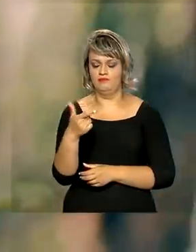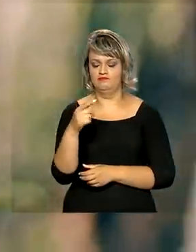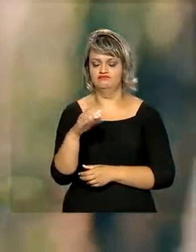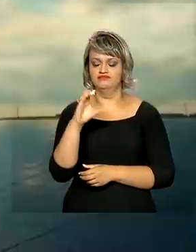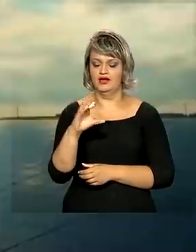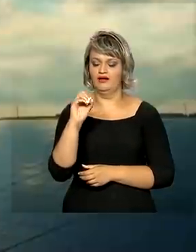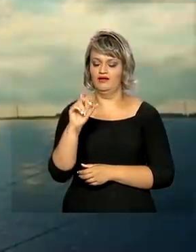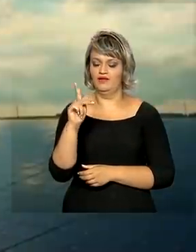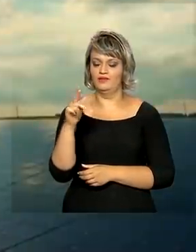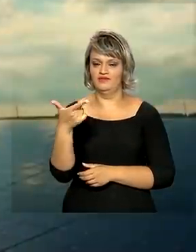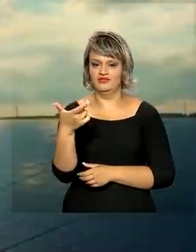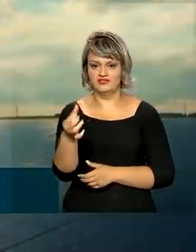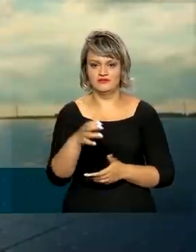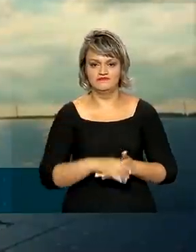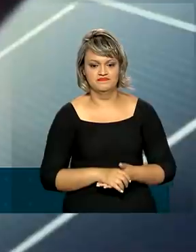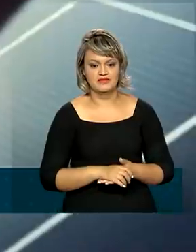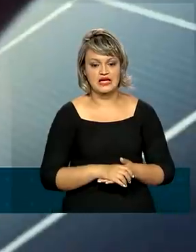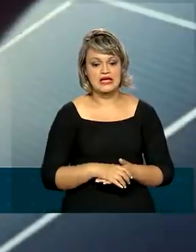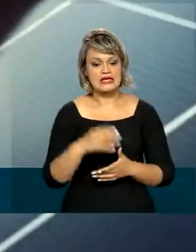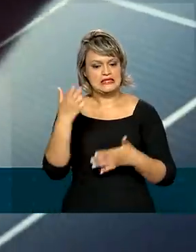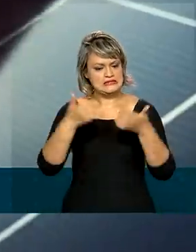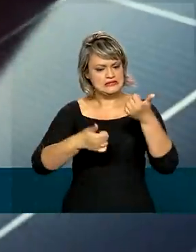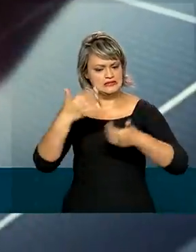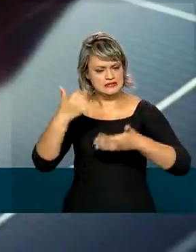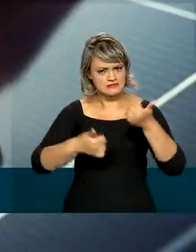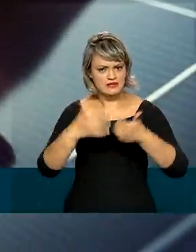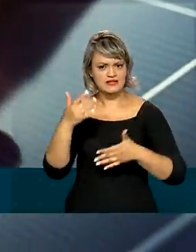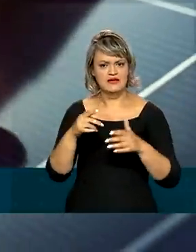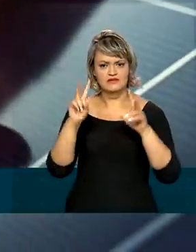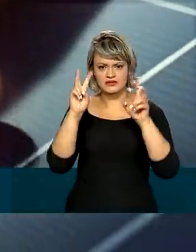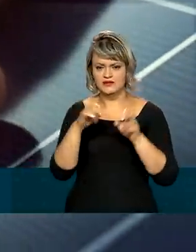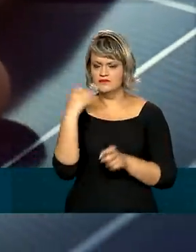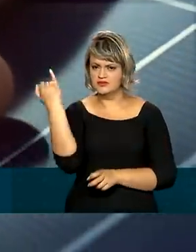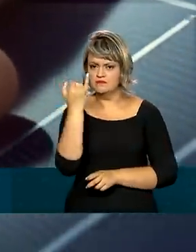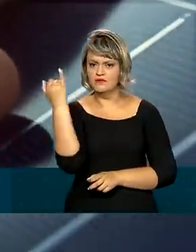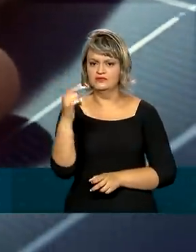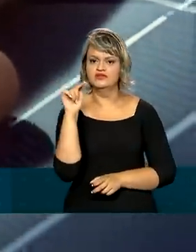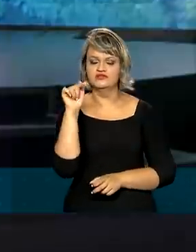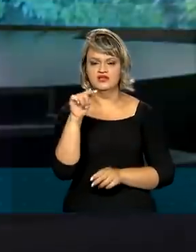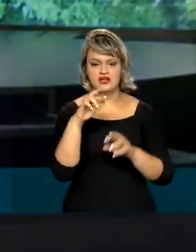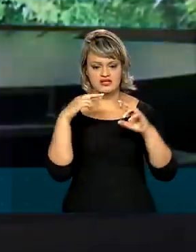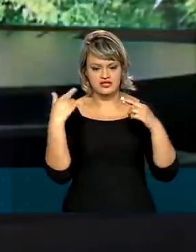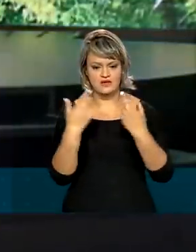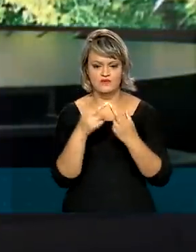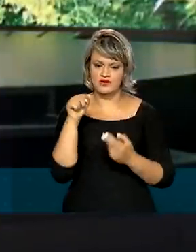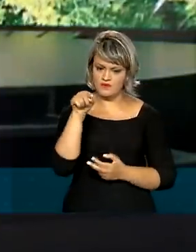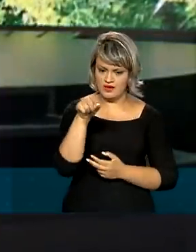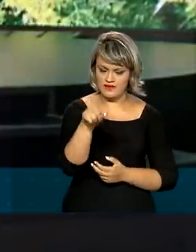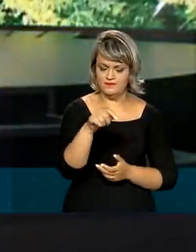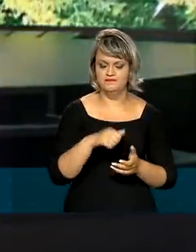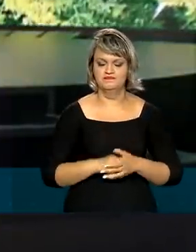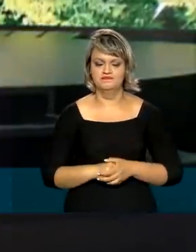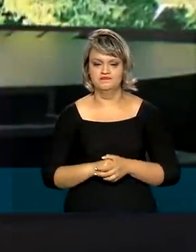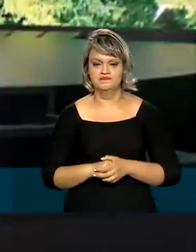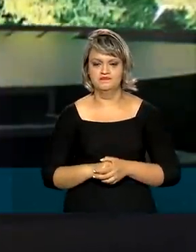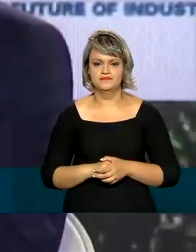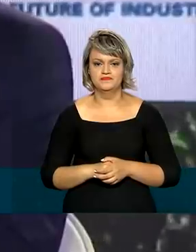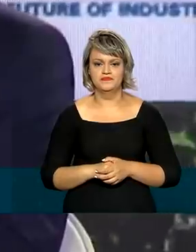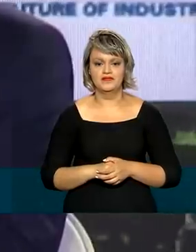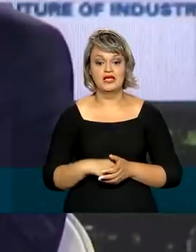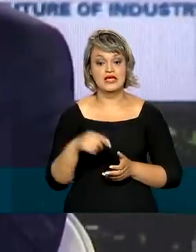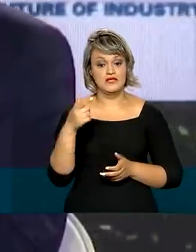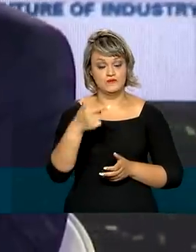Sustentabilidade e eficiência energética, temas que não poderiam faltar no estándio brasileiro da COP26.